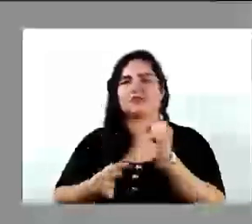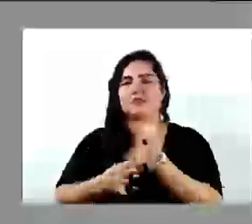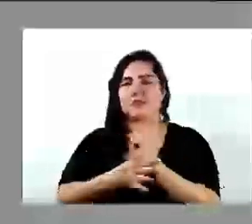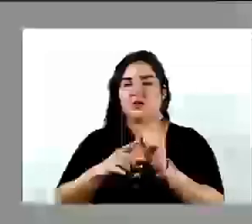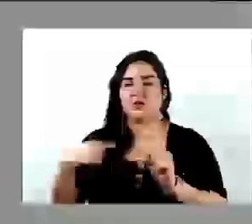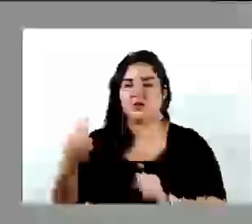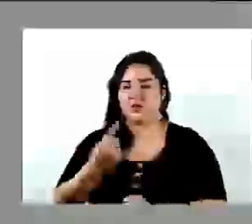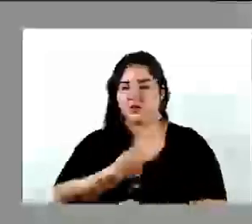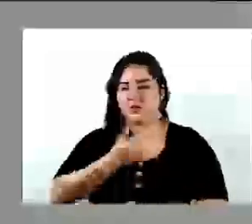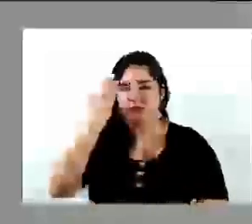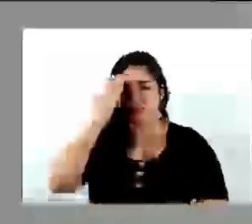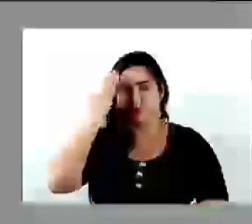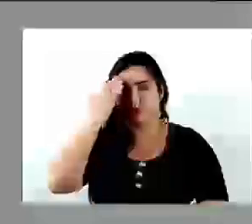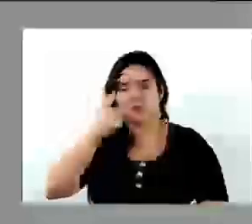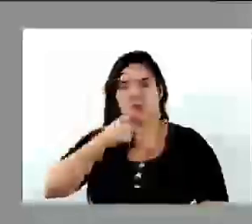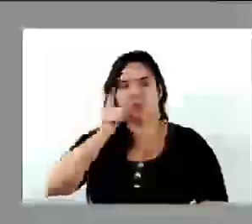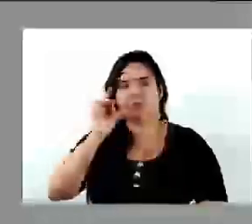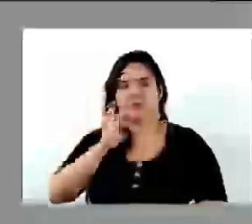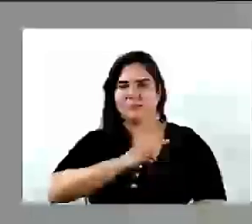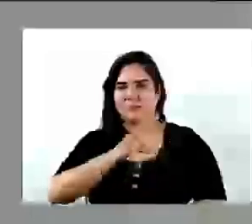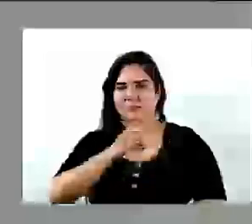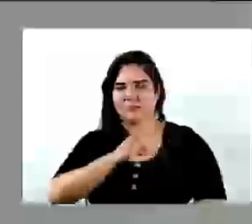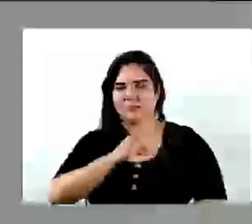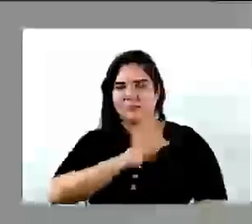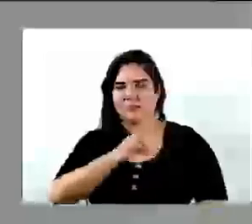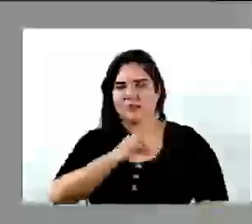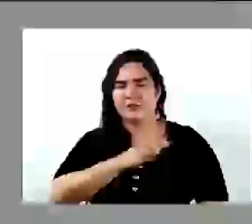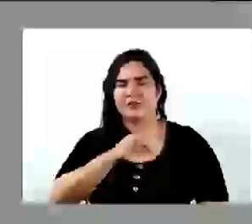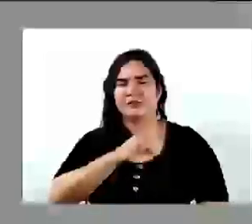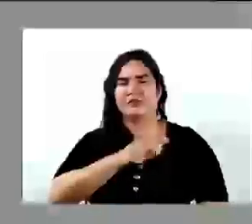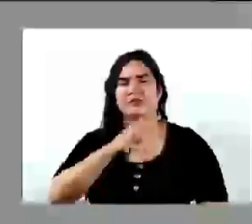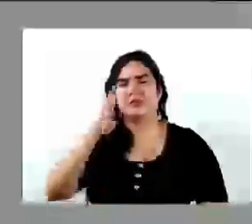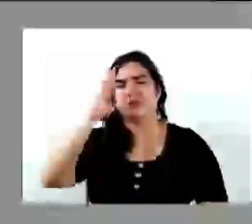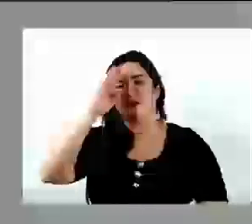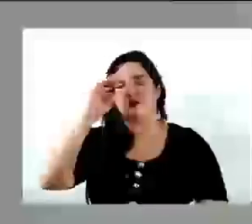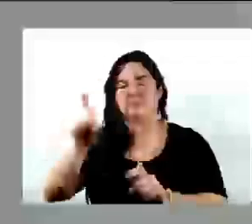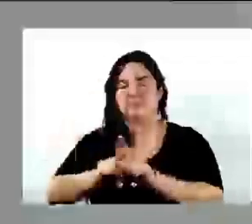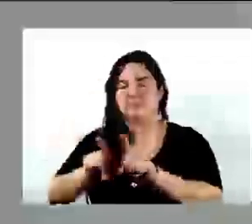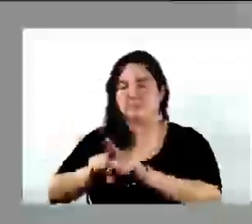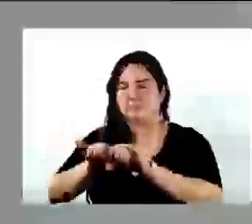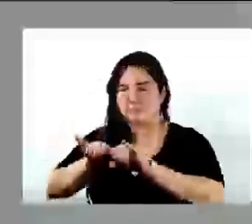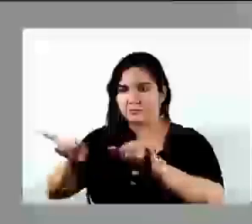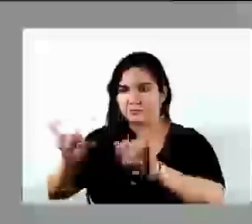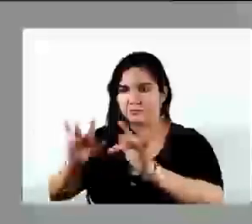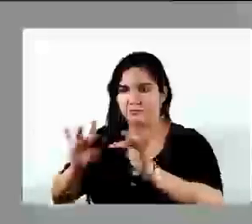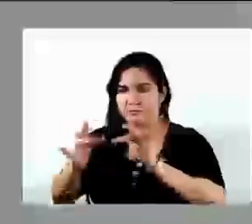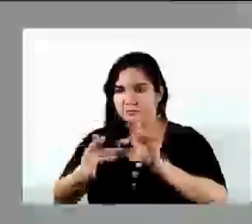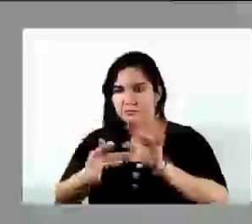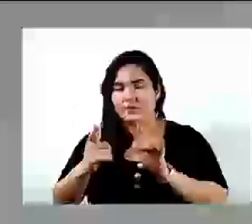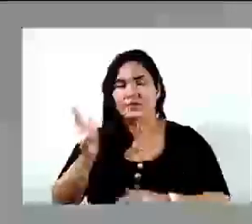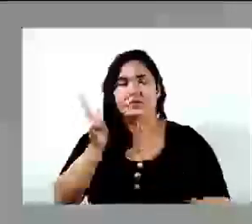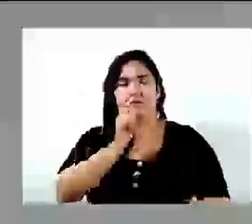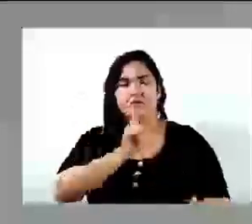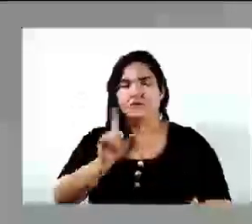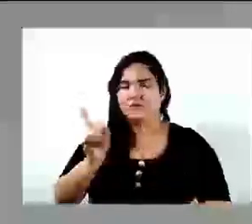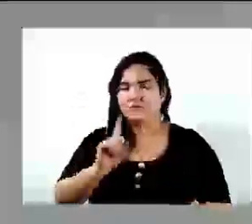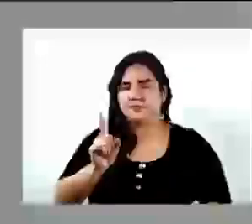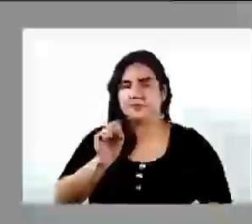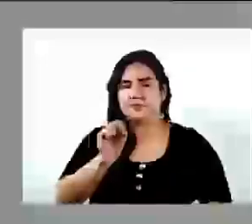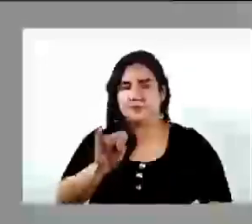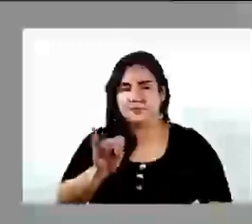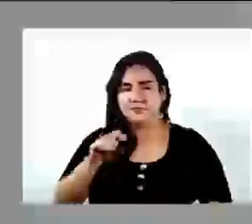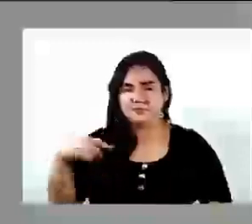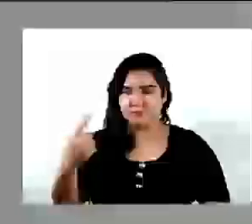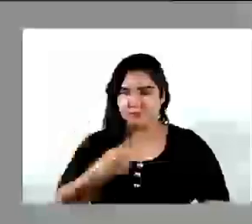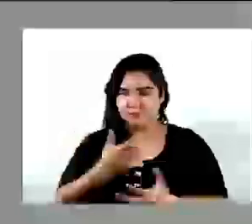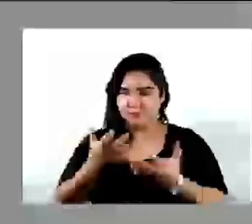já dito pela polícia militar, e o próprio governador repostou isso nas suas redes sociais, a gente não vai conseguir, por mais que queira, colocar